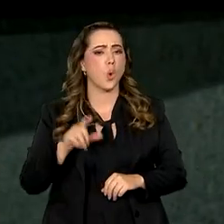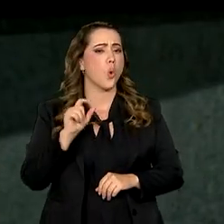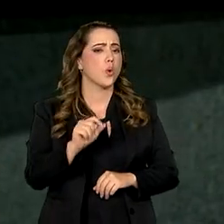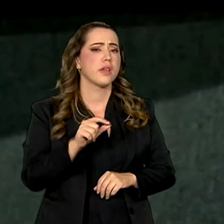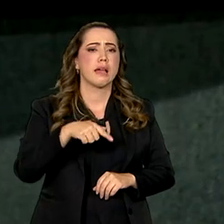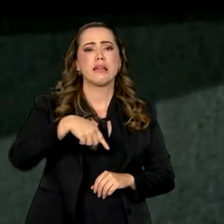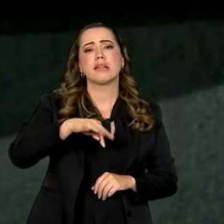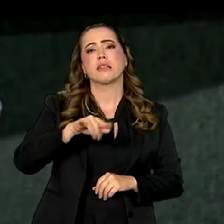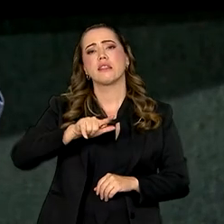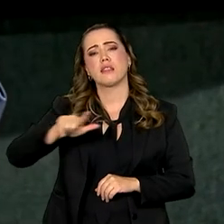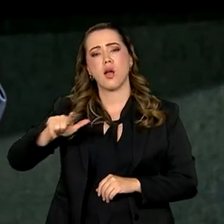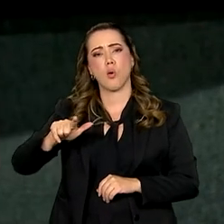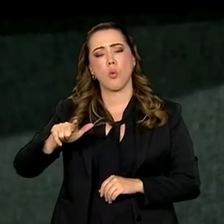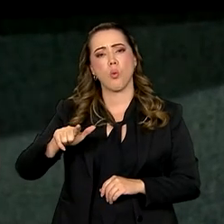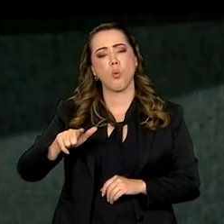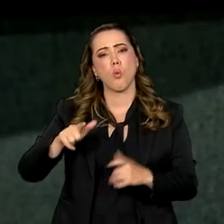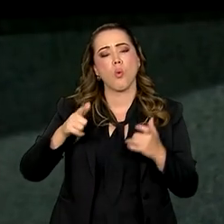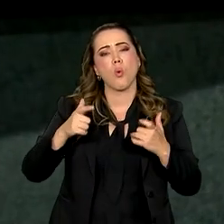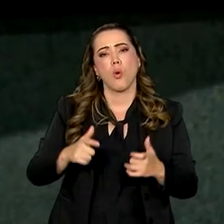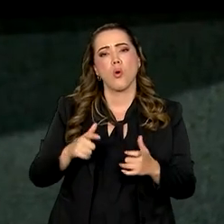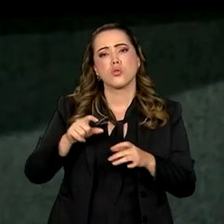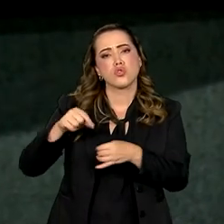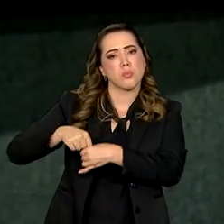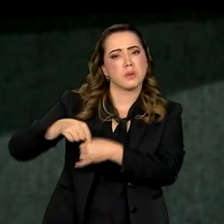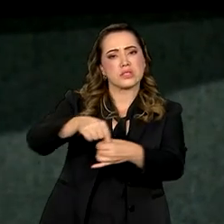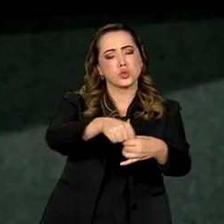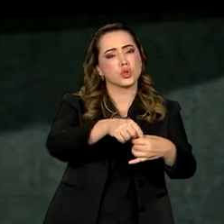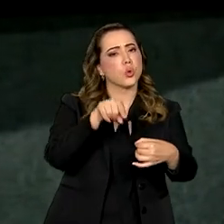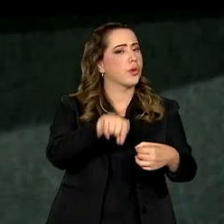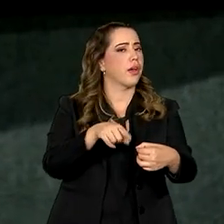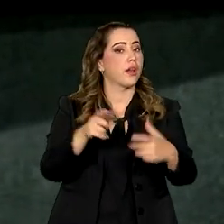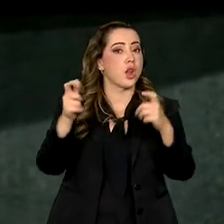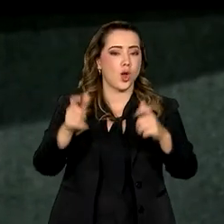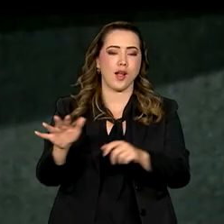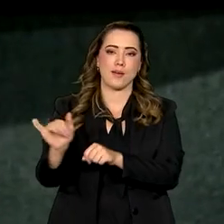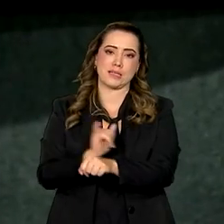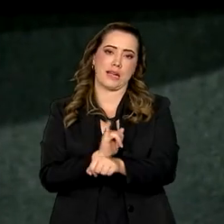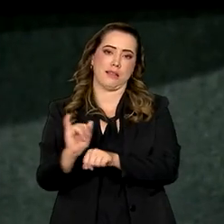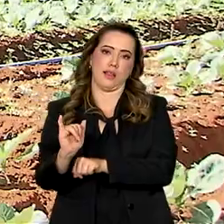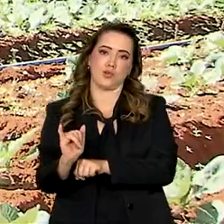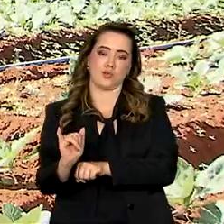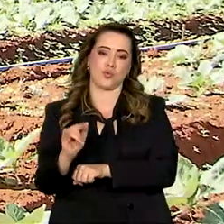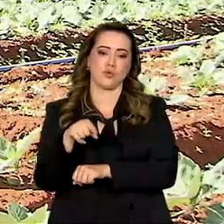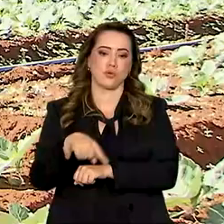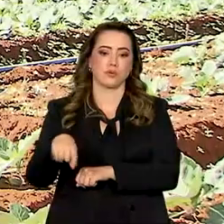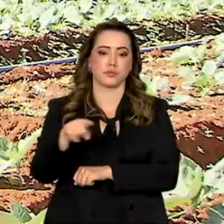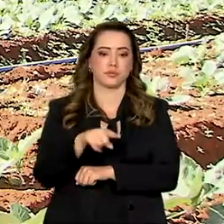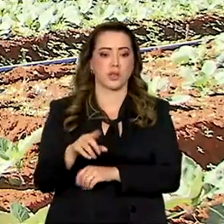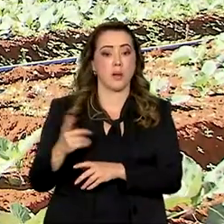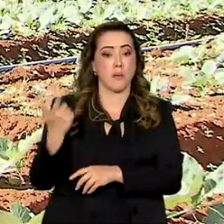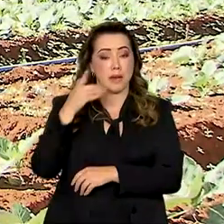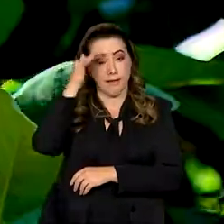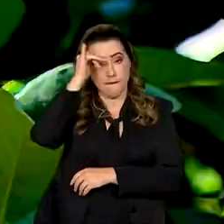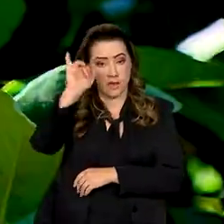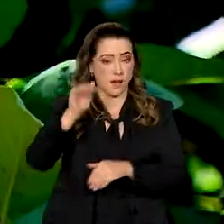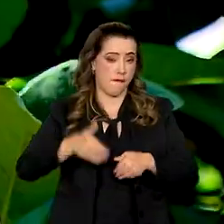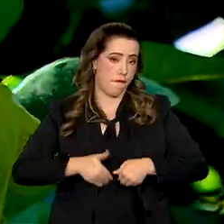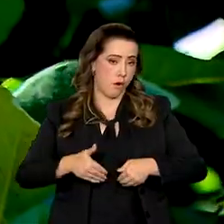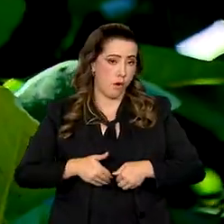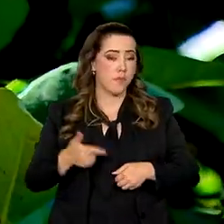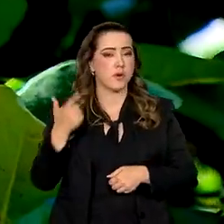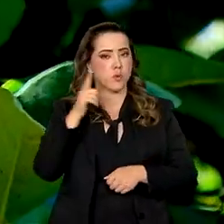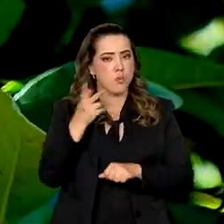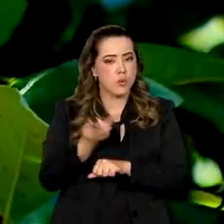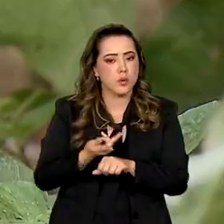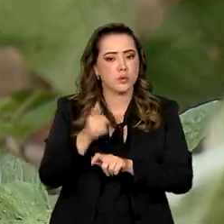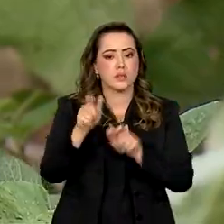produtivos são lugares estratégicos para combater a fome, fazer a